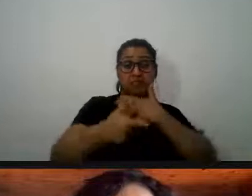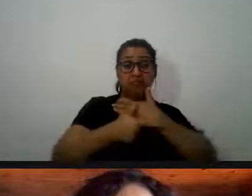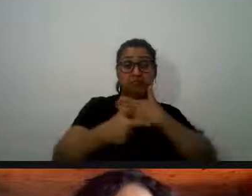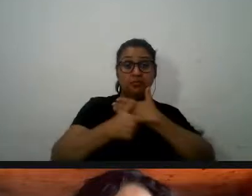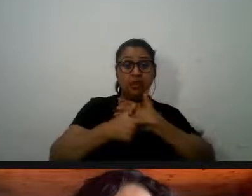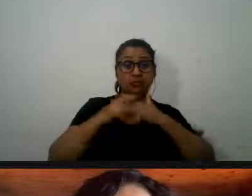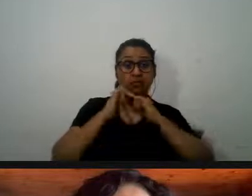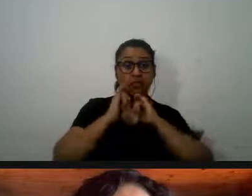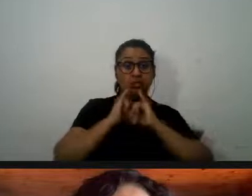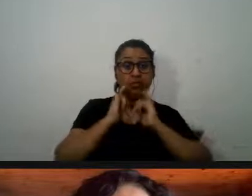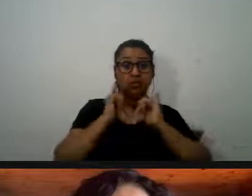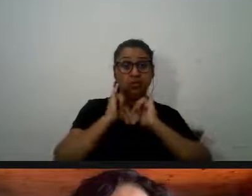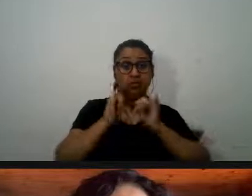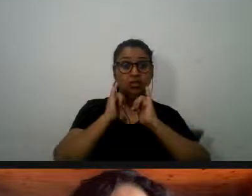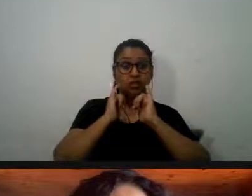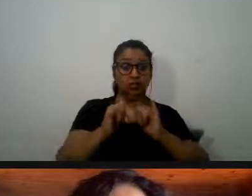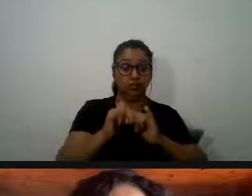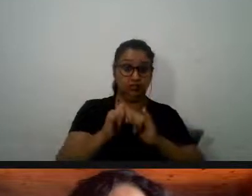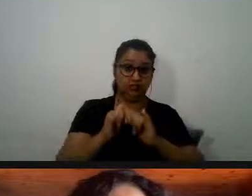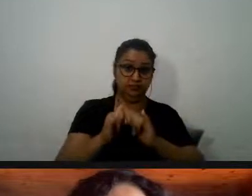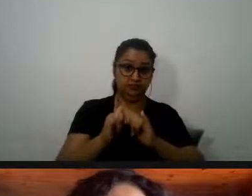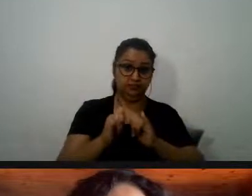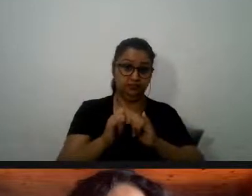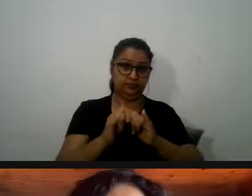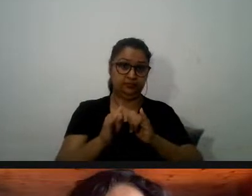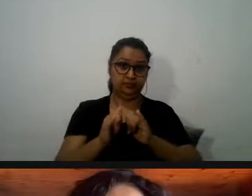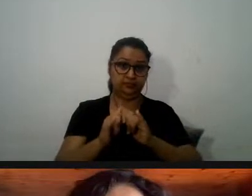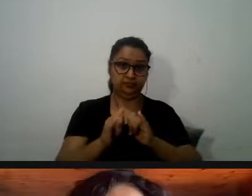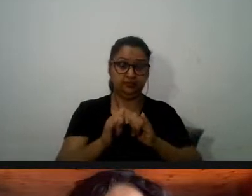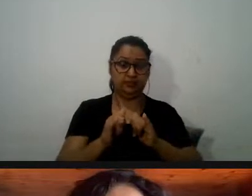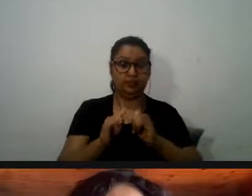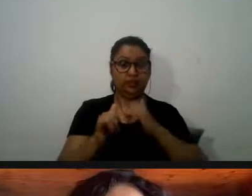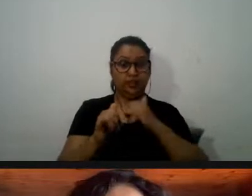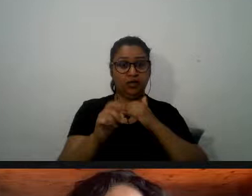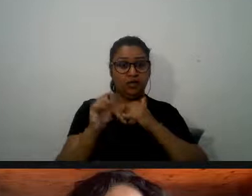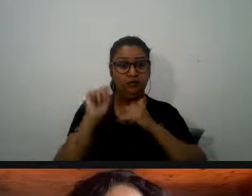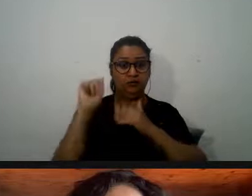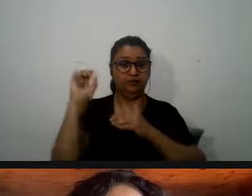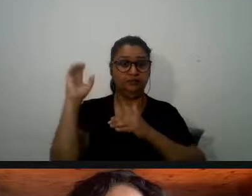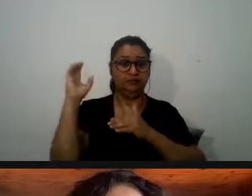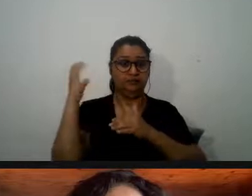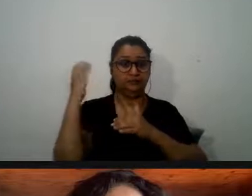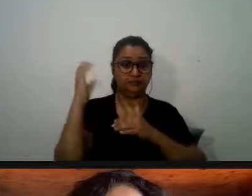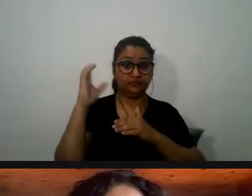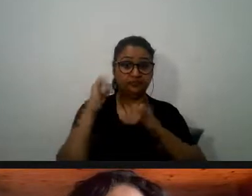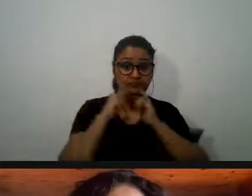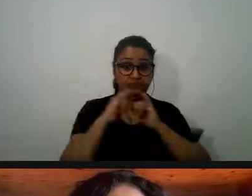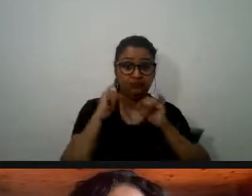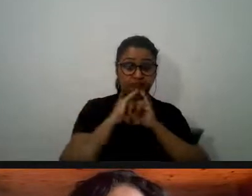acho que há um lado na verdade a divulgação científica é um chapéu muito grande